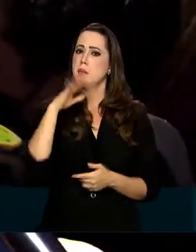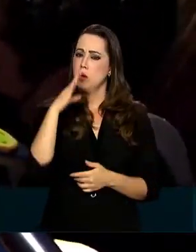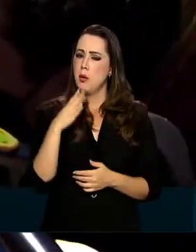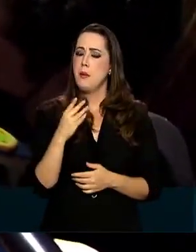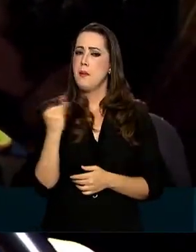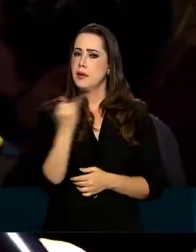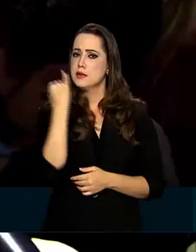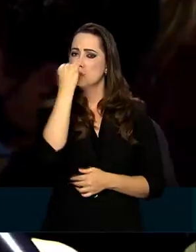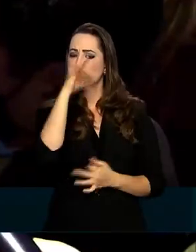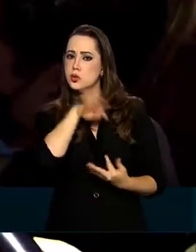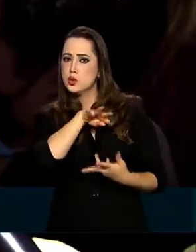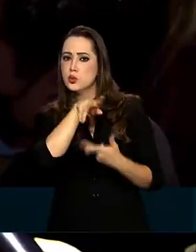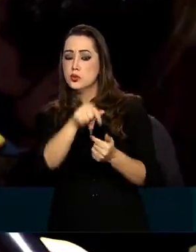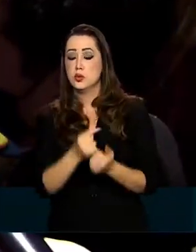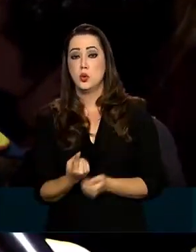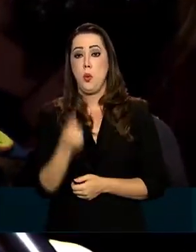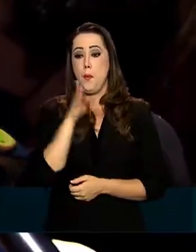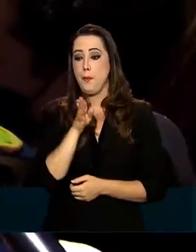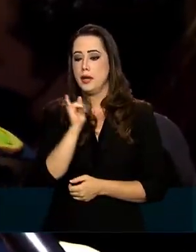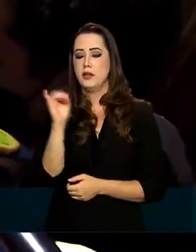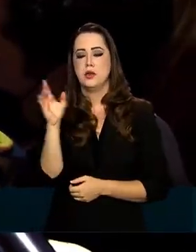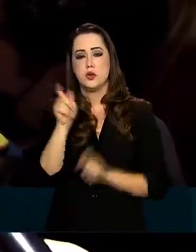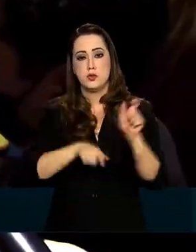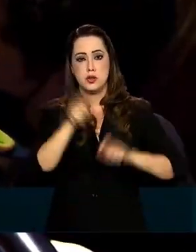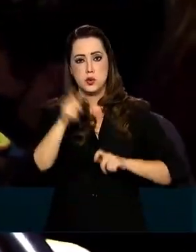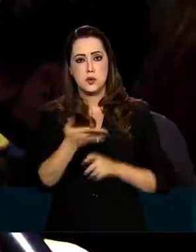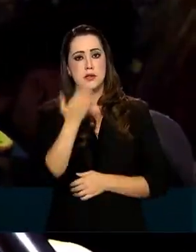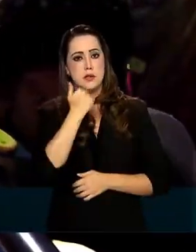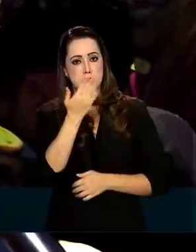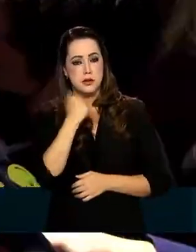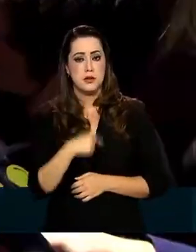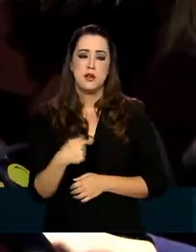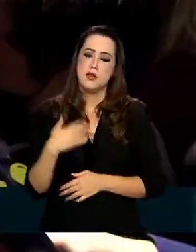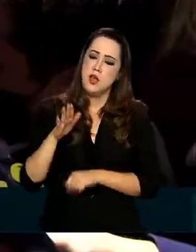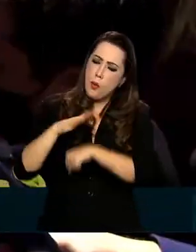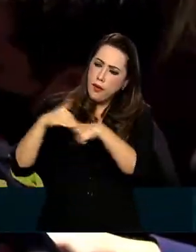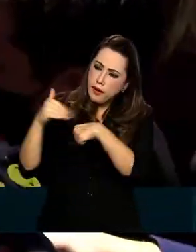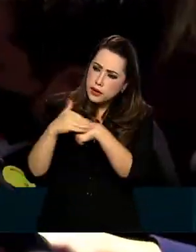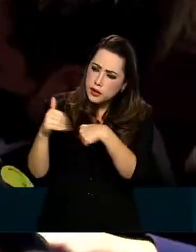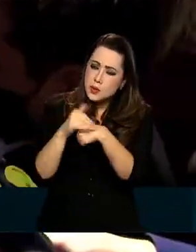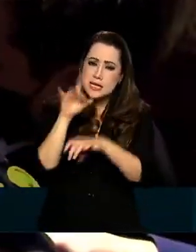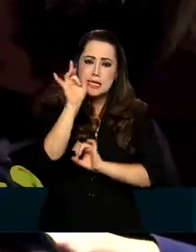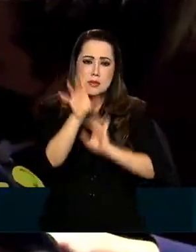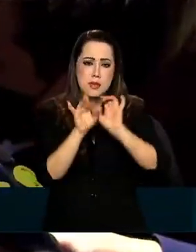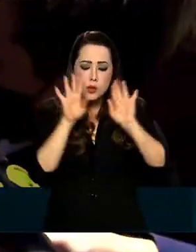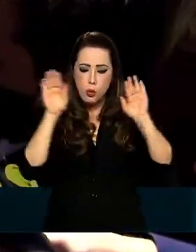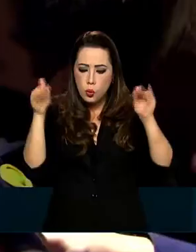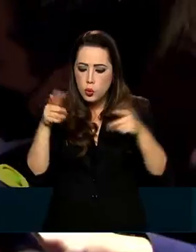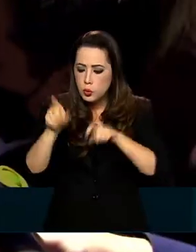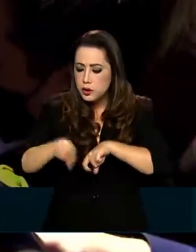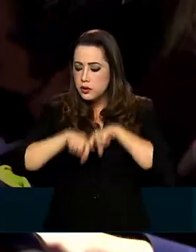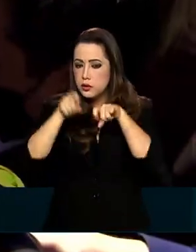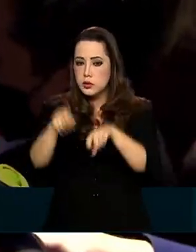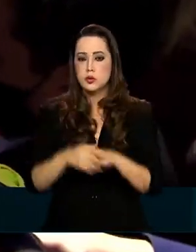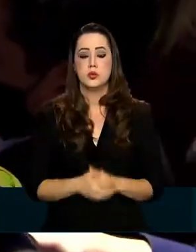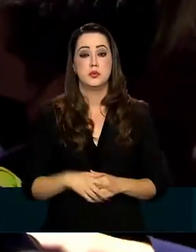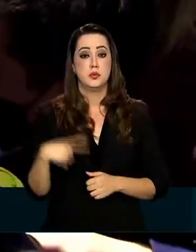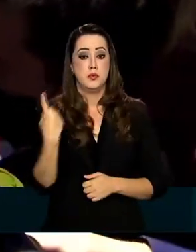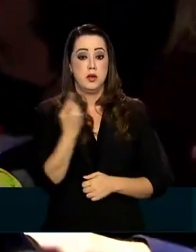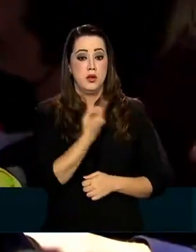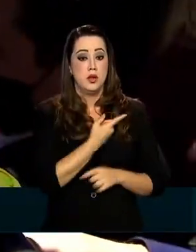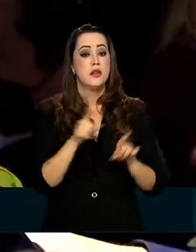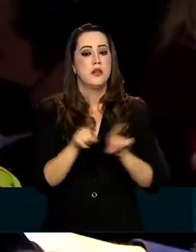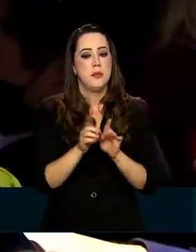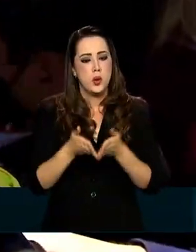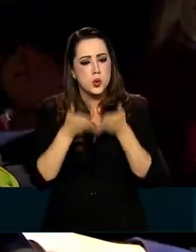de um bilhão de pessoas. Por isso eu tenho um carinho muito especial com o homem do campo. Nós ajudamos com o Tarcísio na infraestrutura. Os portos têm